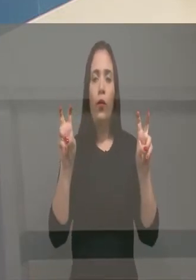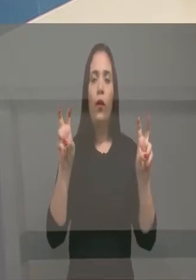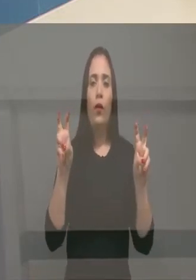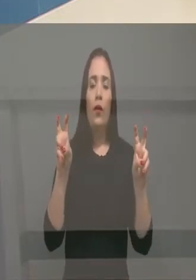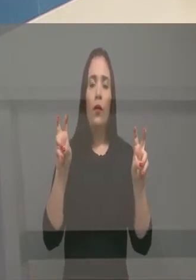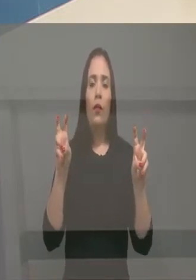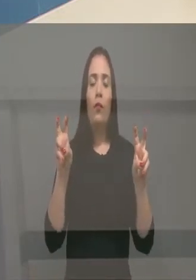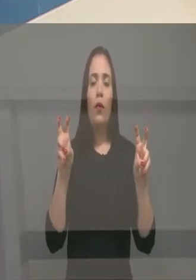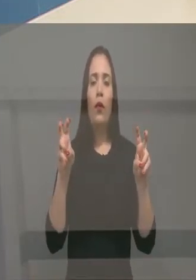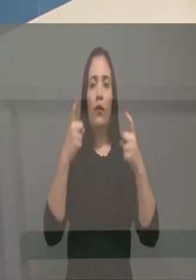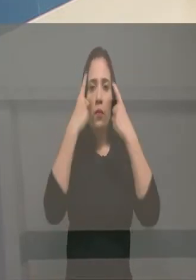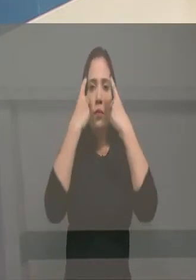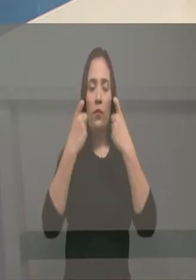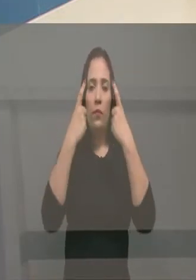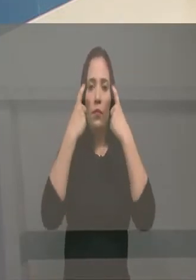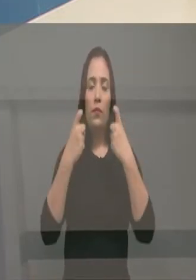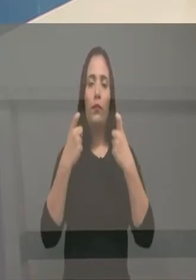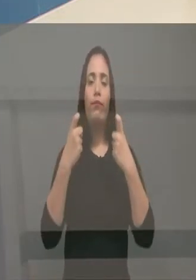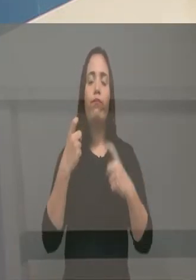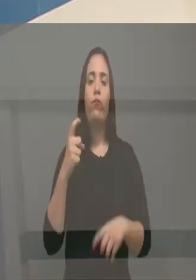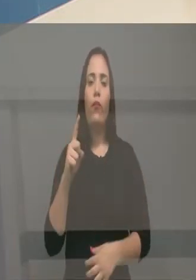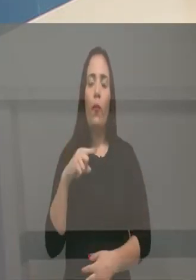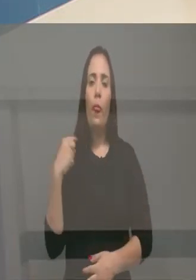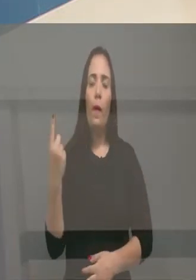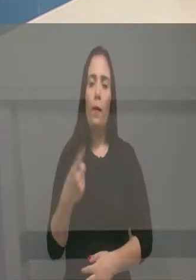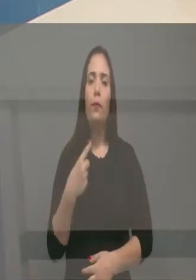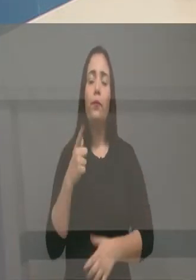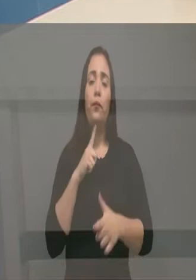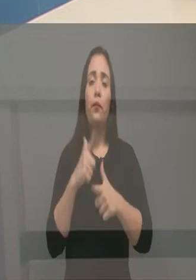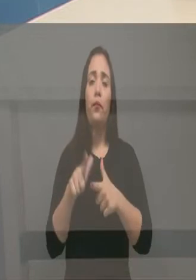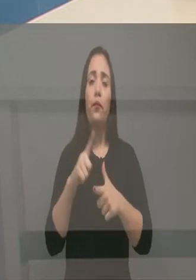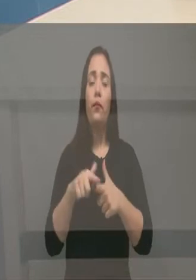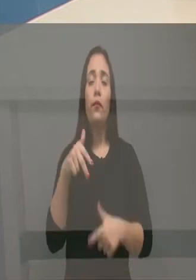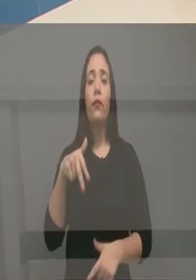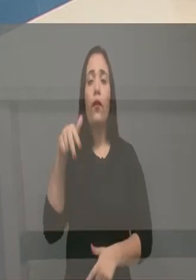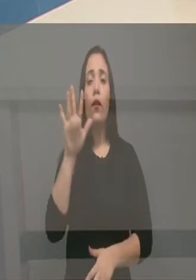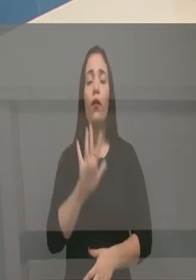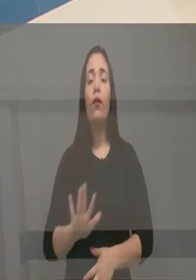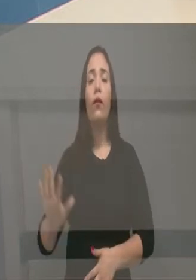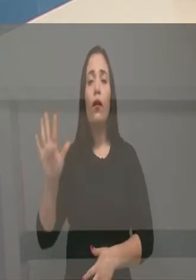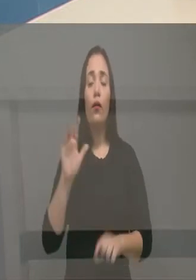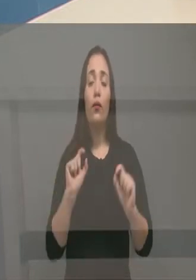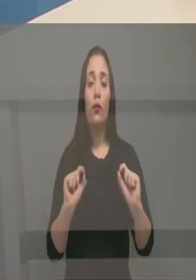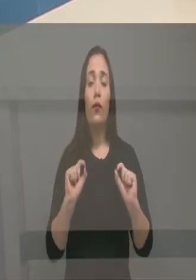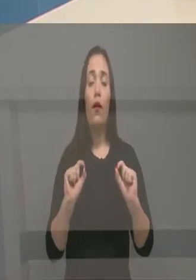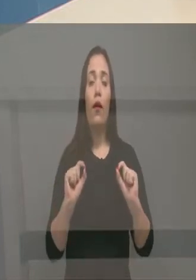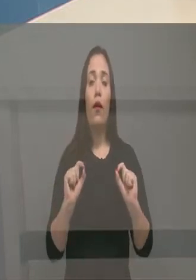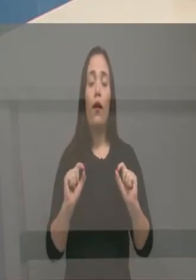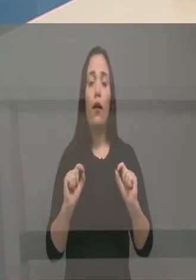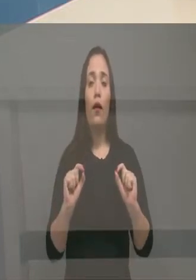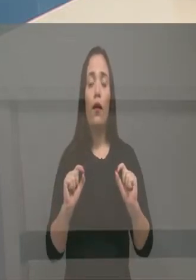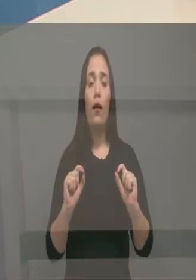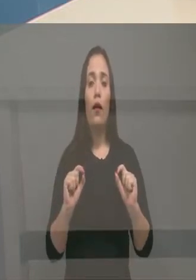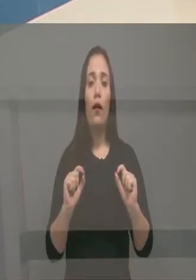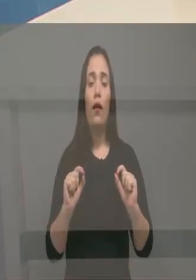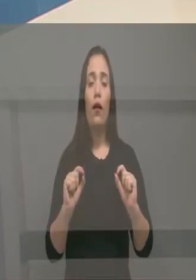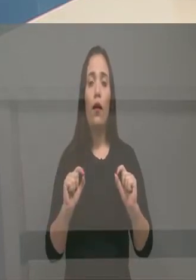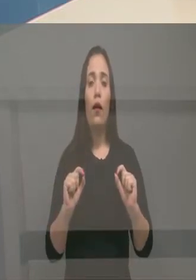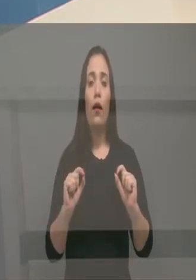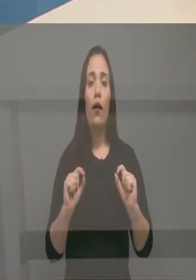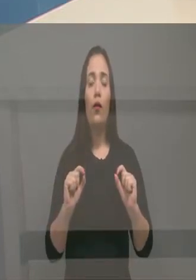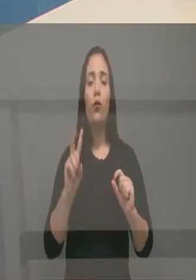relação à violência, e a gente tem um problema sério no Nordeste porque essa capilarização do crack,